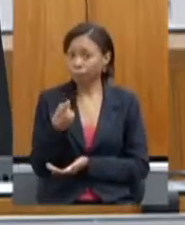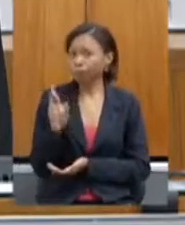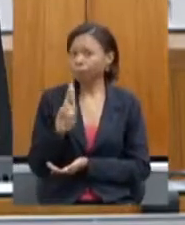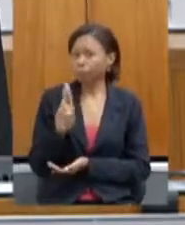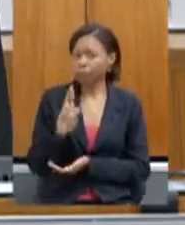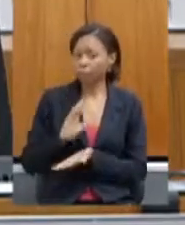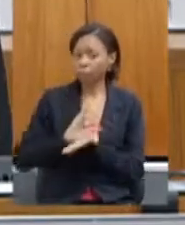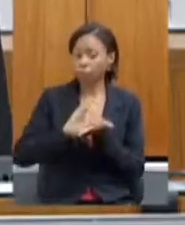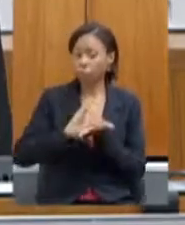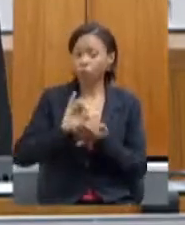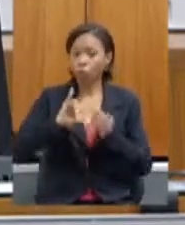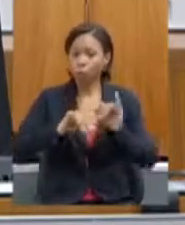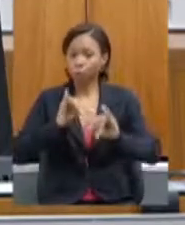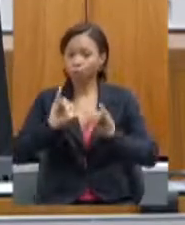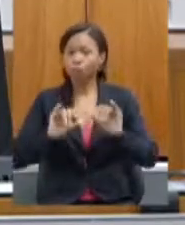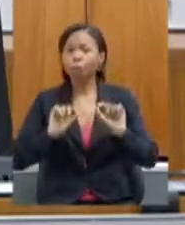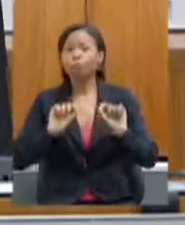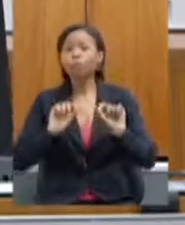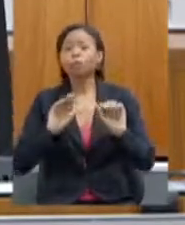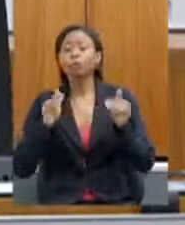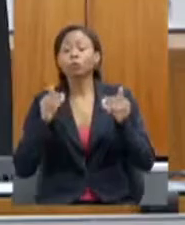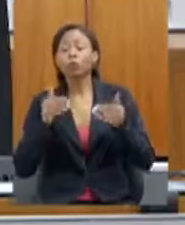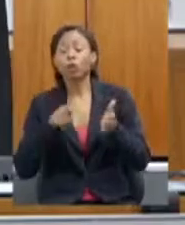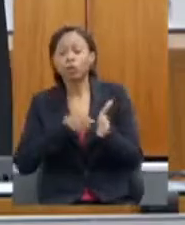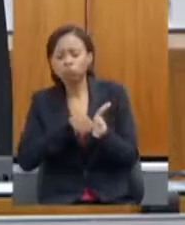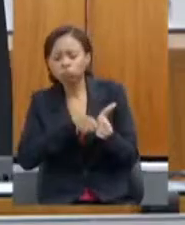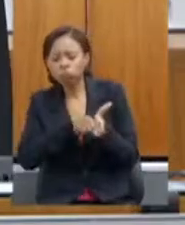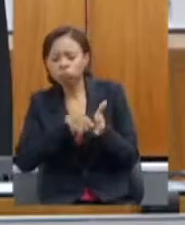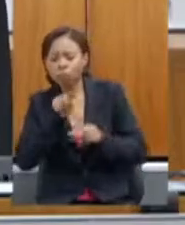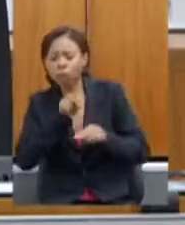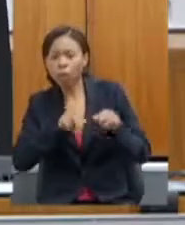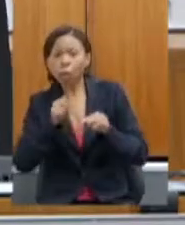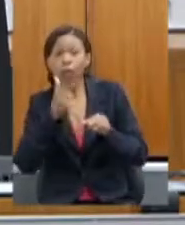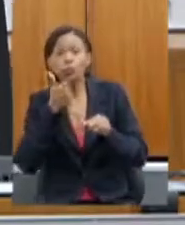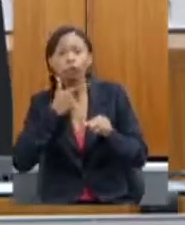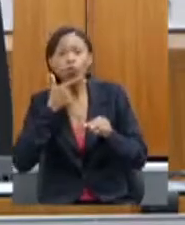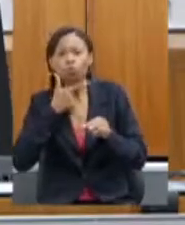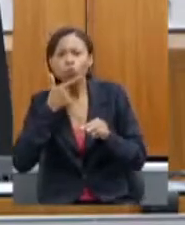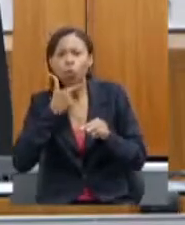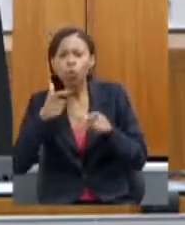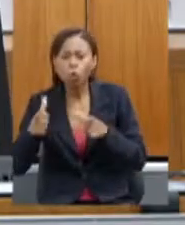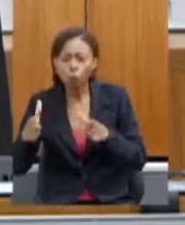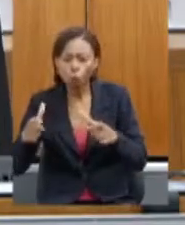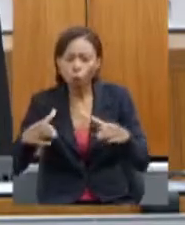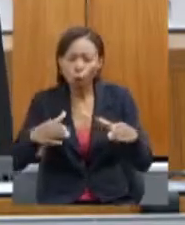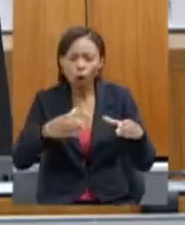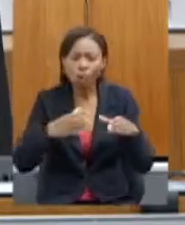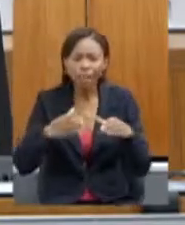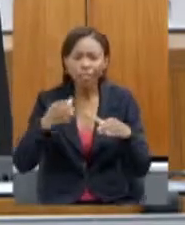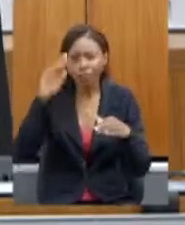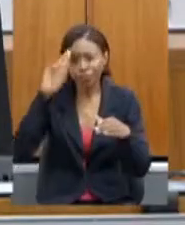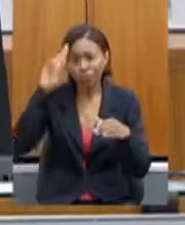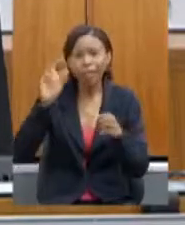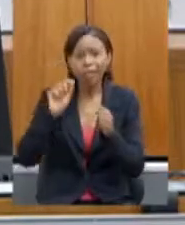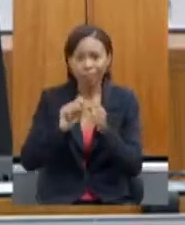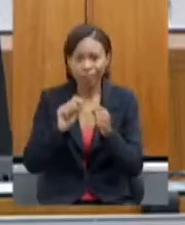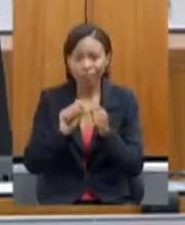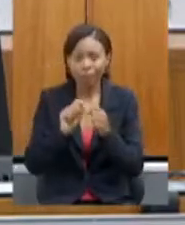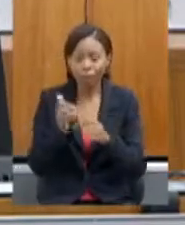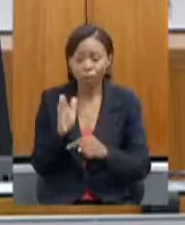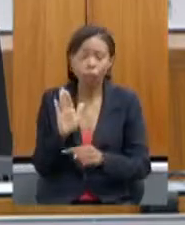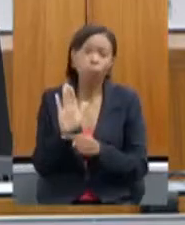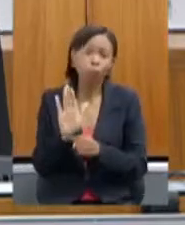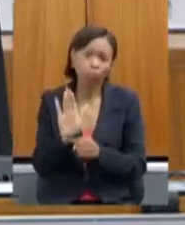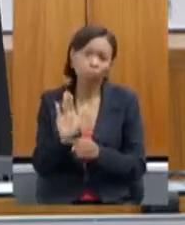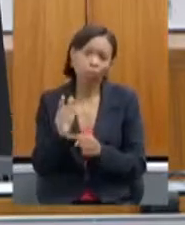para fazer análise do queijo artesanais e assim ajudar o produtor na regularização de seus queijos. Então, essas ações que são o papel